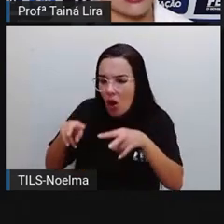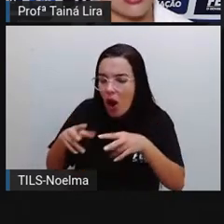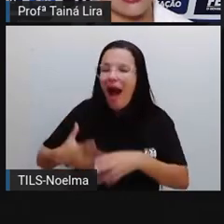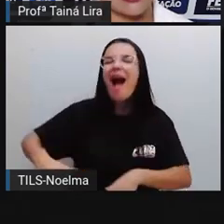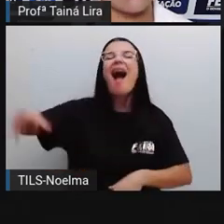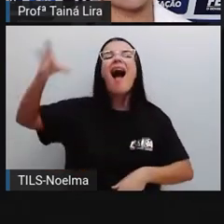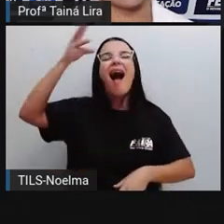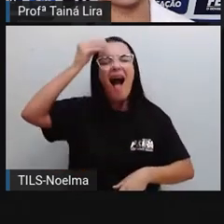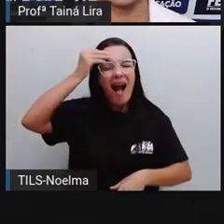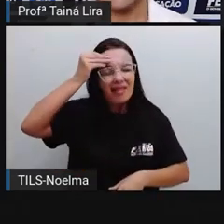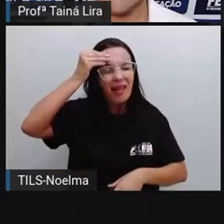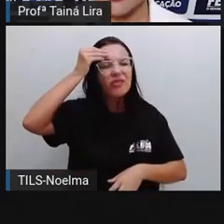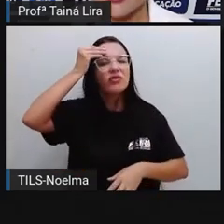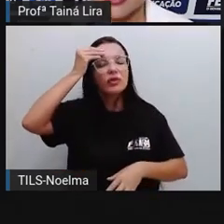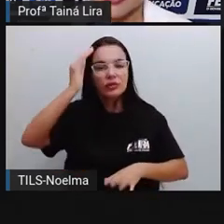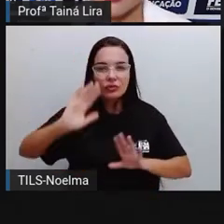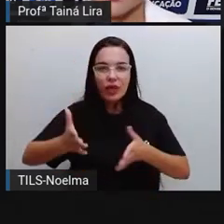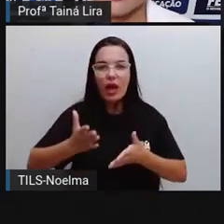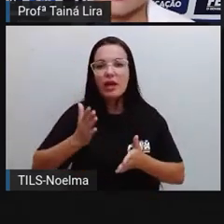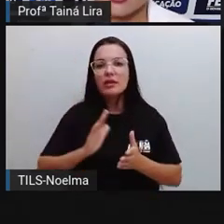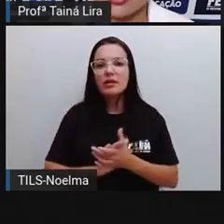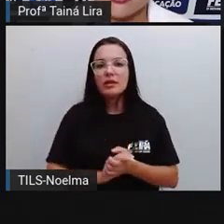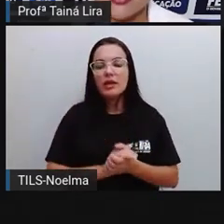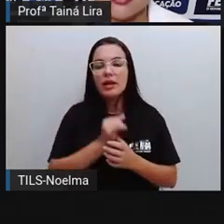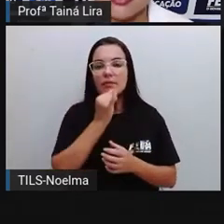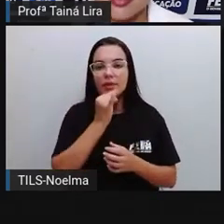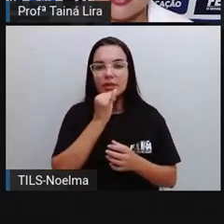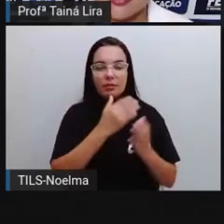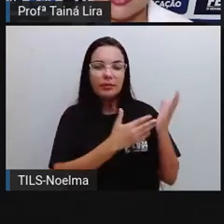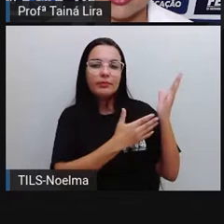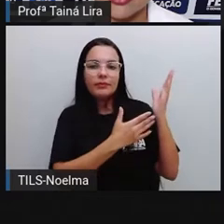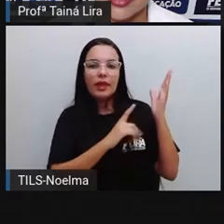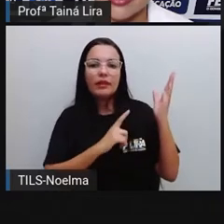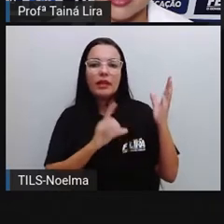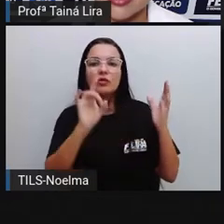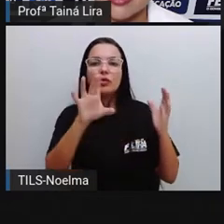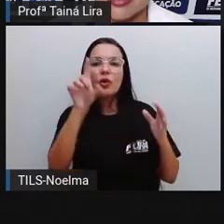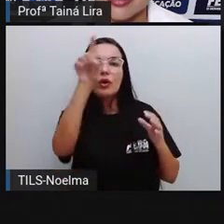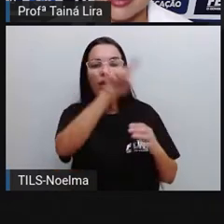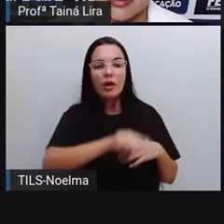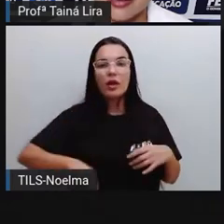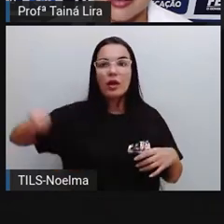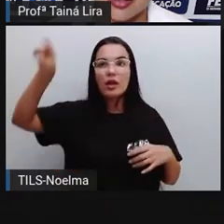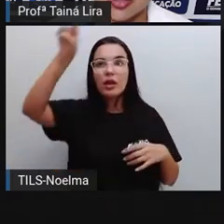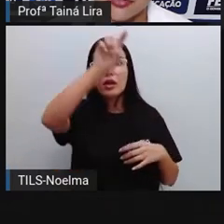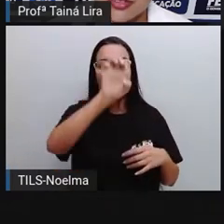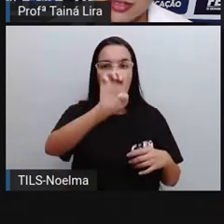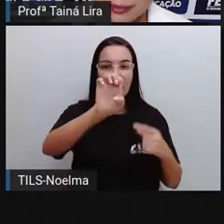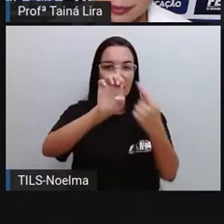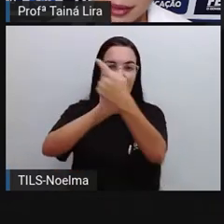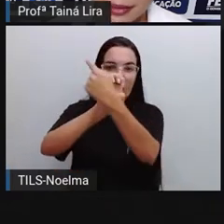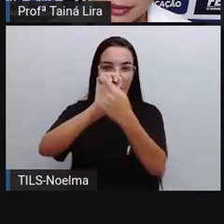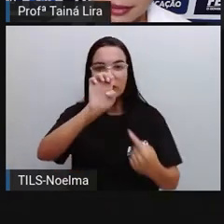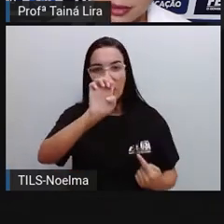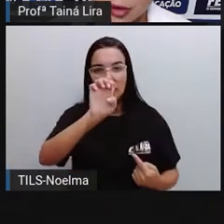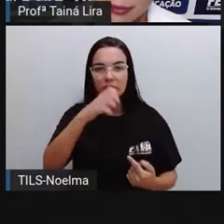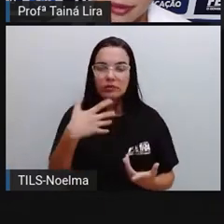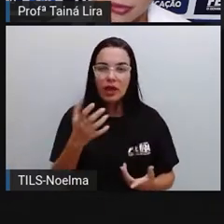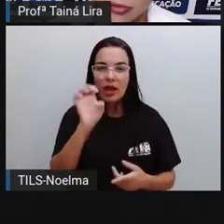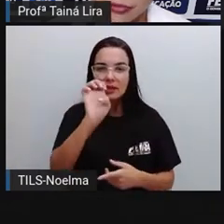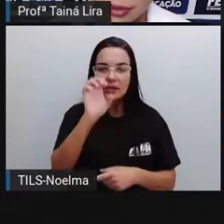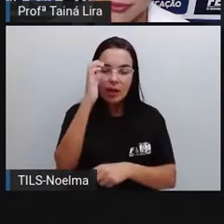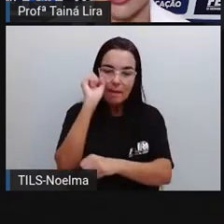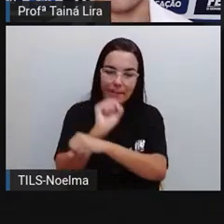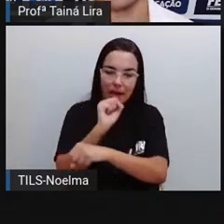publicitário quer dizer. Por exemplo, se eu tivesse esse desenho no lugar da letra E aqui, se eu tivesse essa placa aqui, ó,